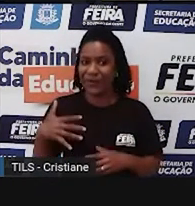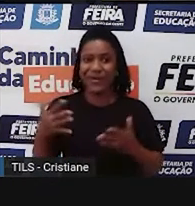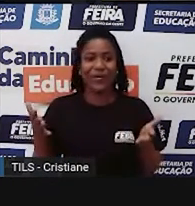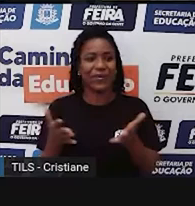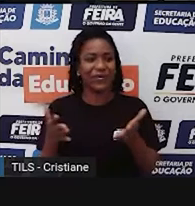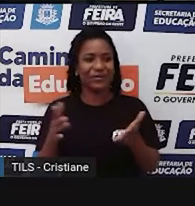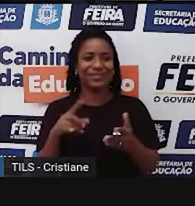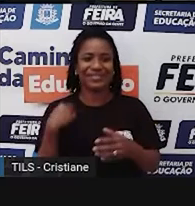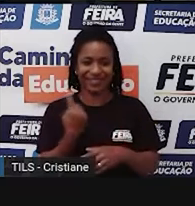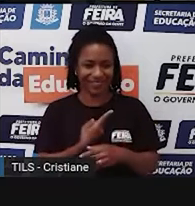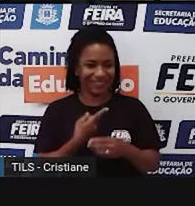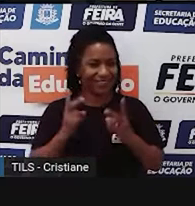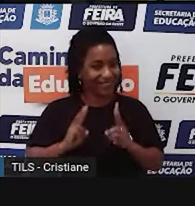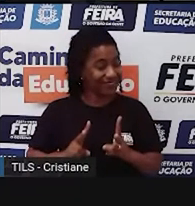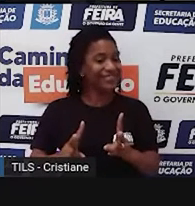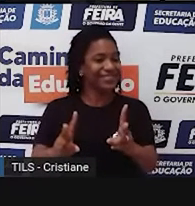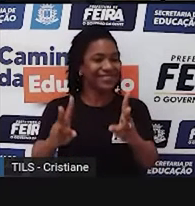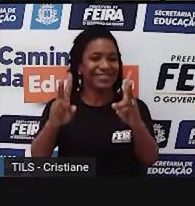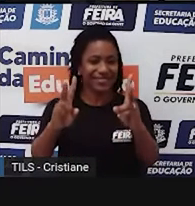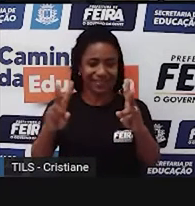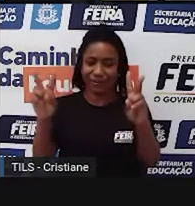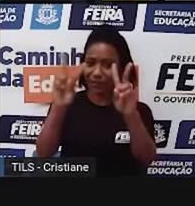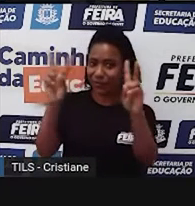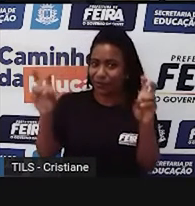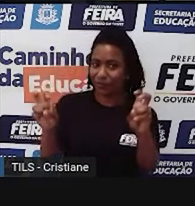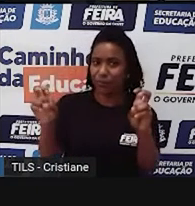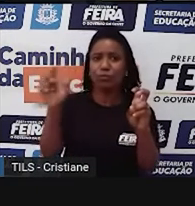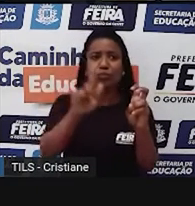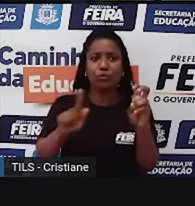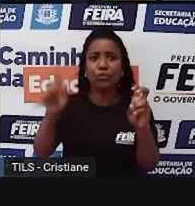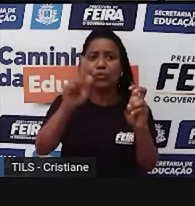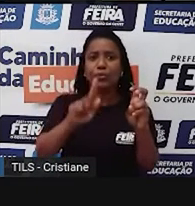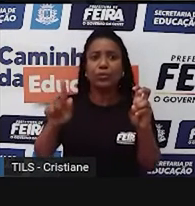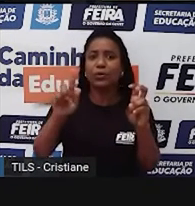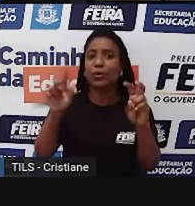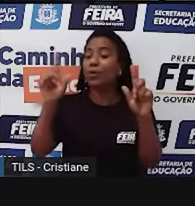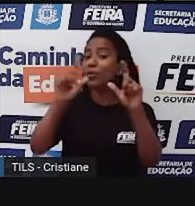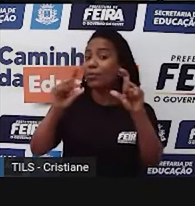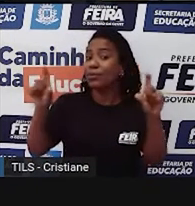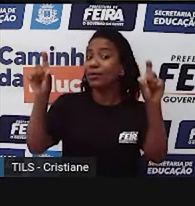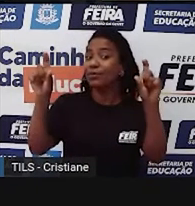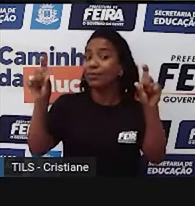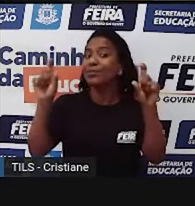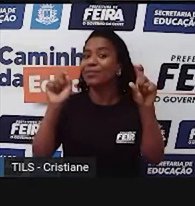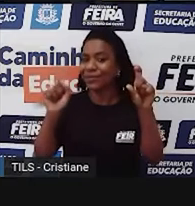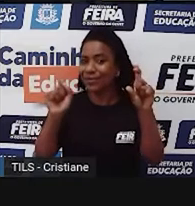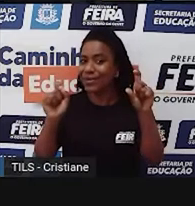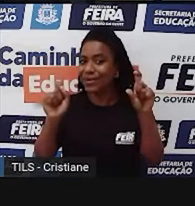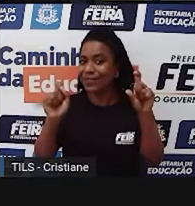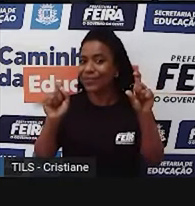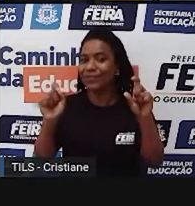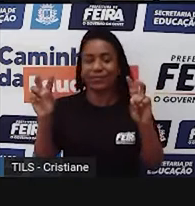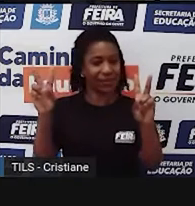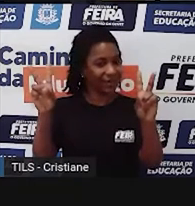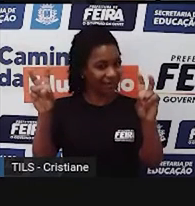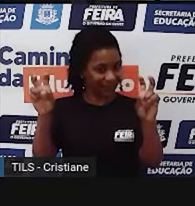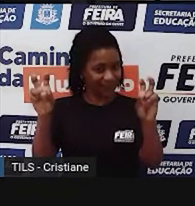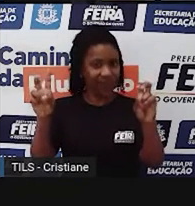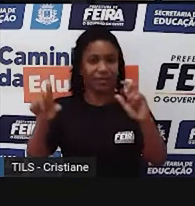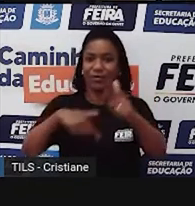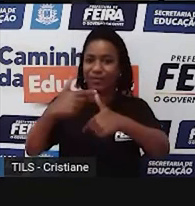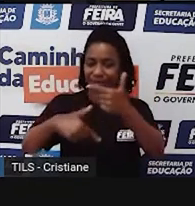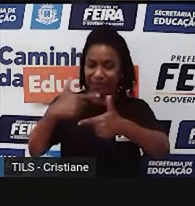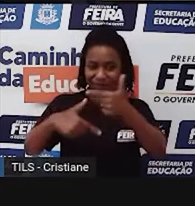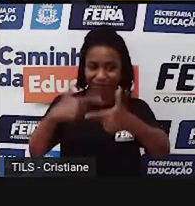assunto de geografia, no qual, né, nós vamos estar falando sobre o trabalho e a transformação desse